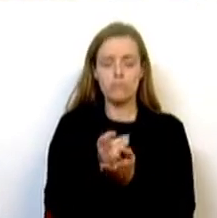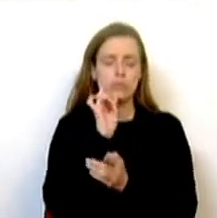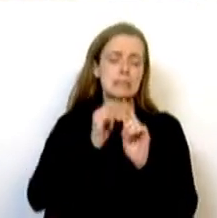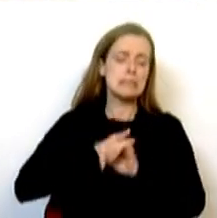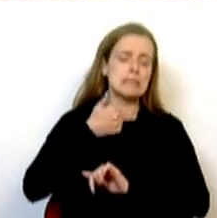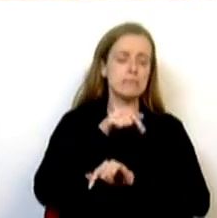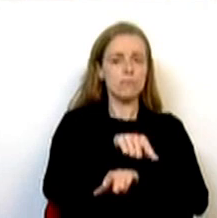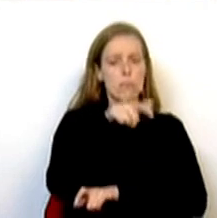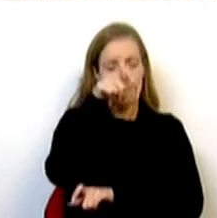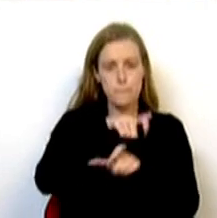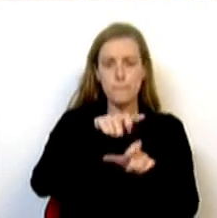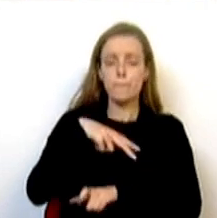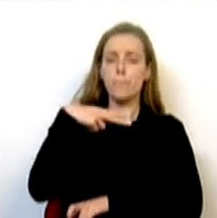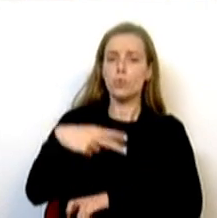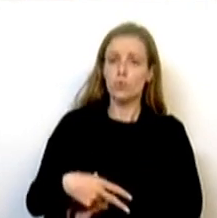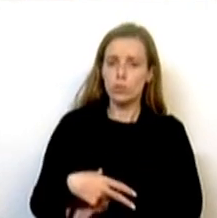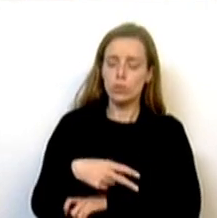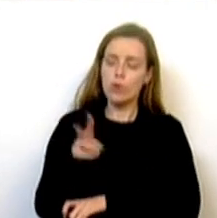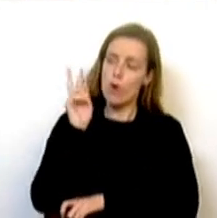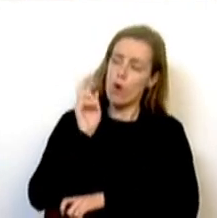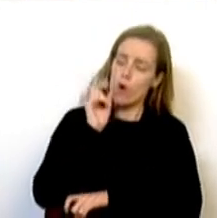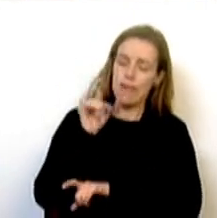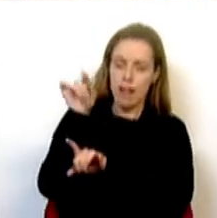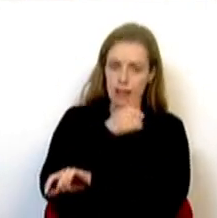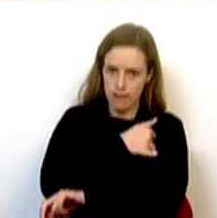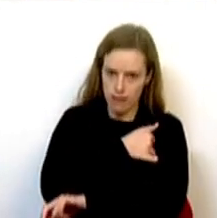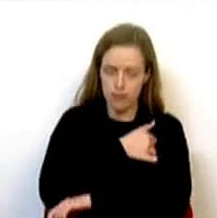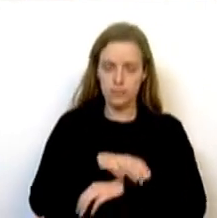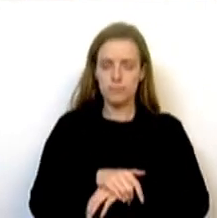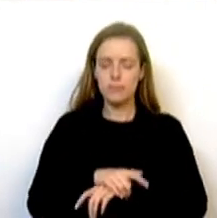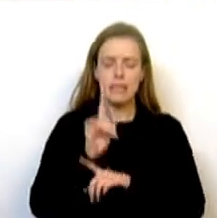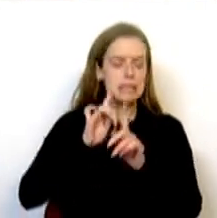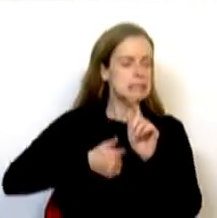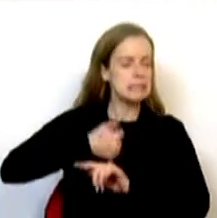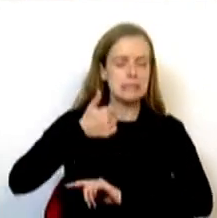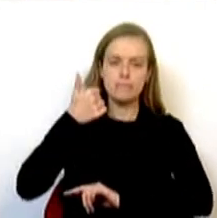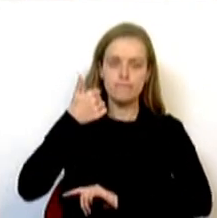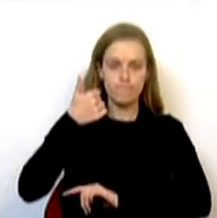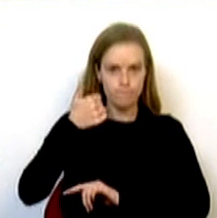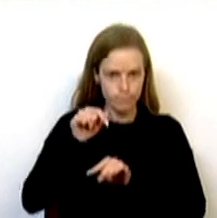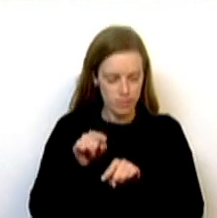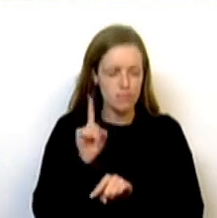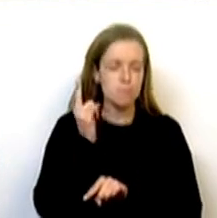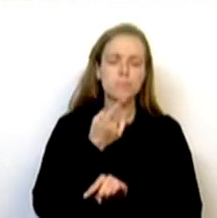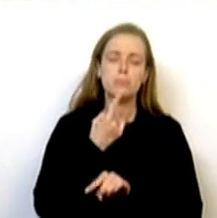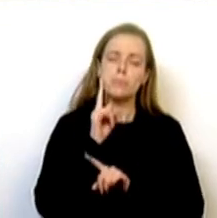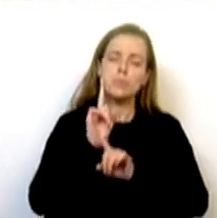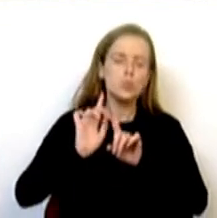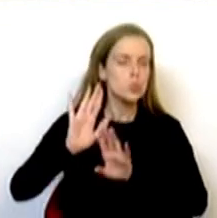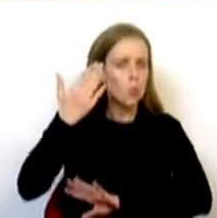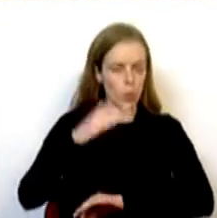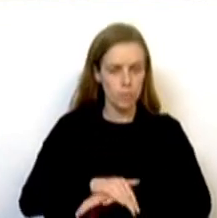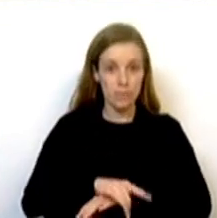portugueses que nos ouvem lá em casa. Acima de tudo, o que é importante perceber é que os portugueses,